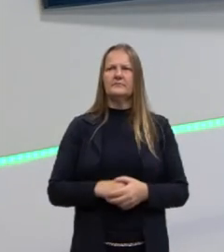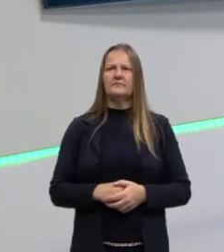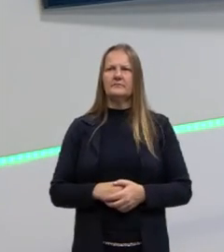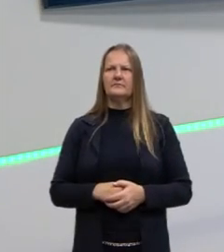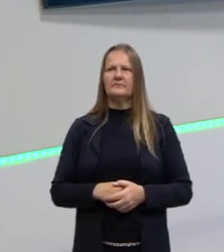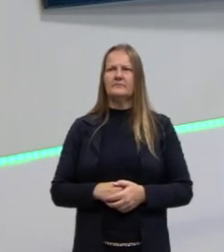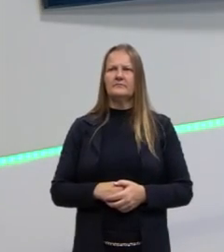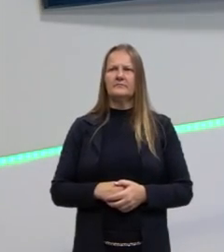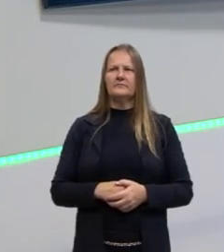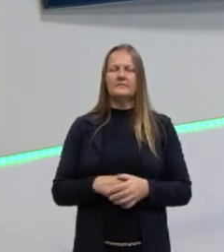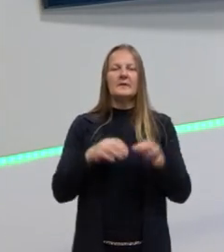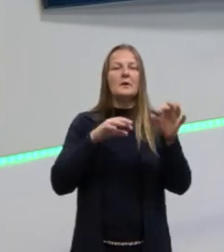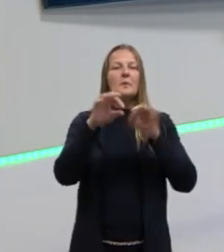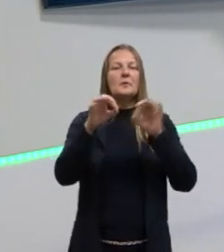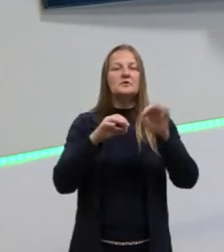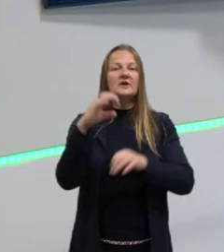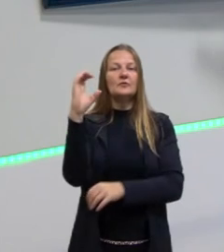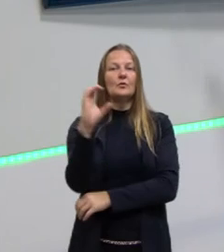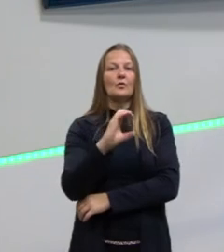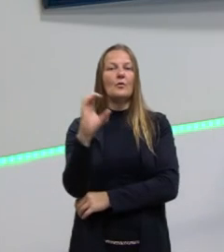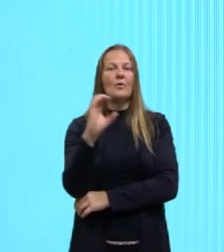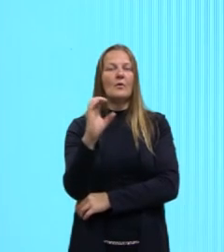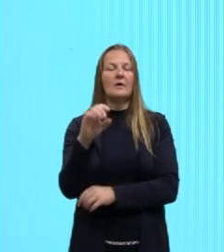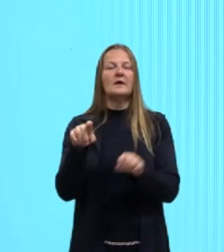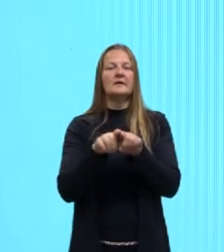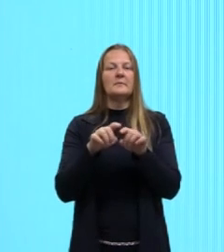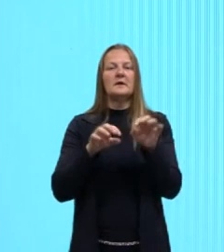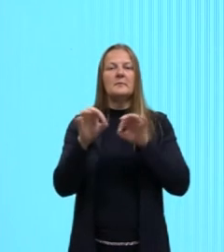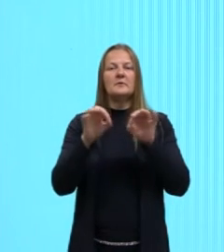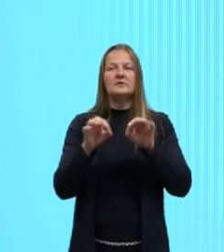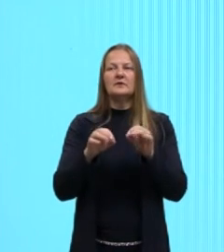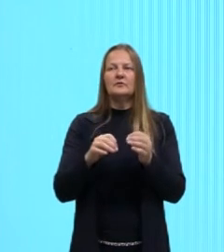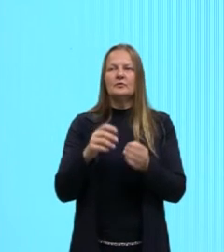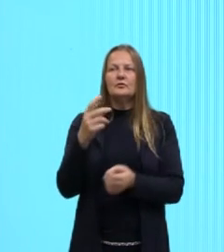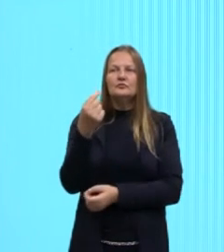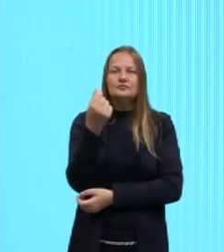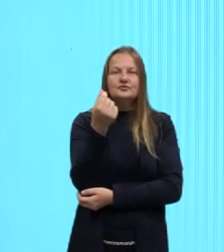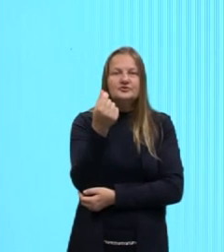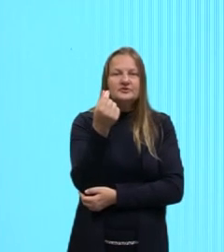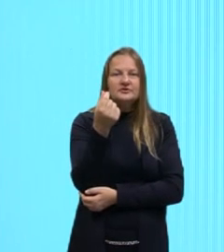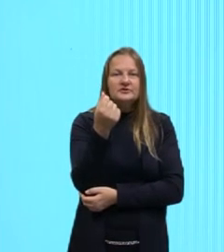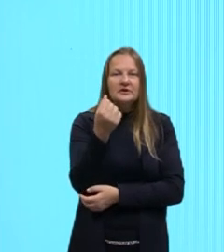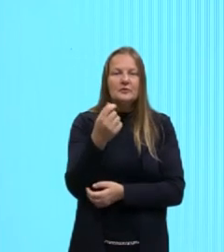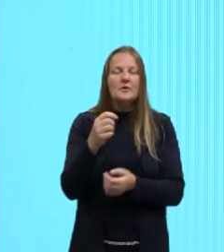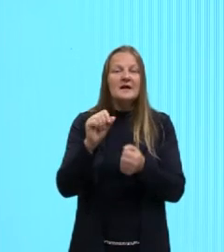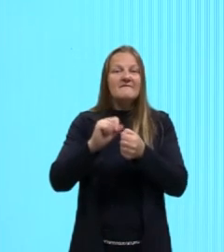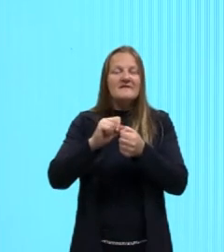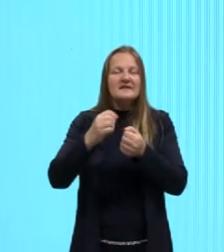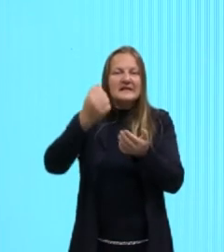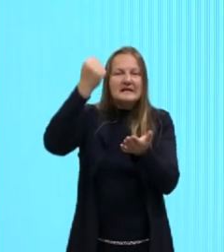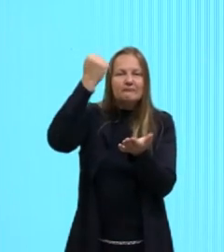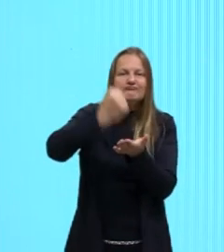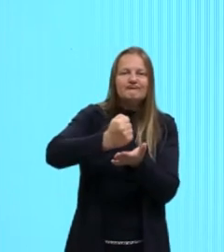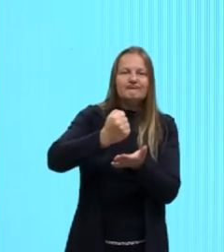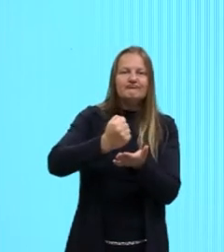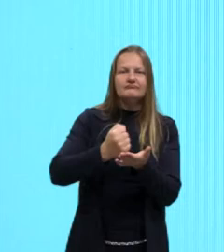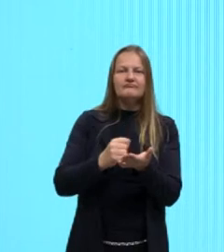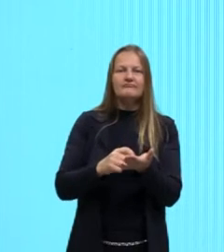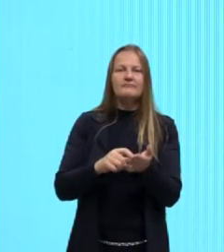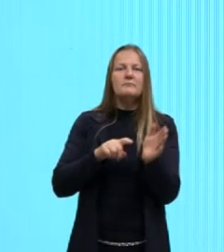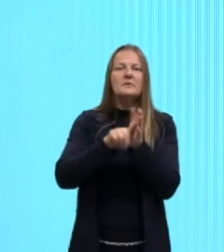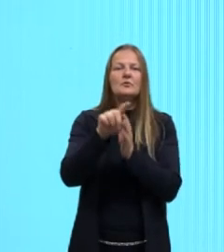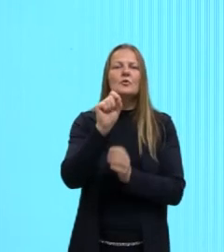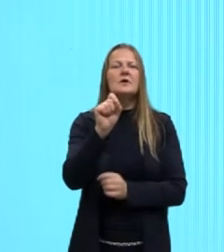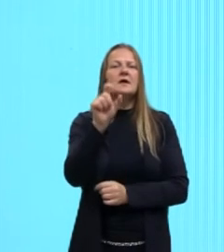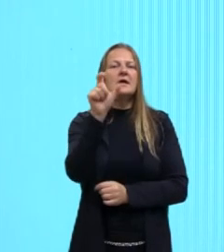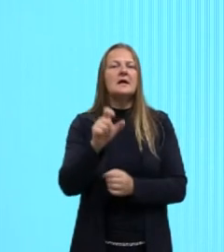em Projeto Coca-Cola e no Projeto Cédula, onde o Sildo faz um carimbo perguntando quem